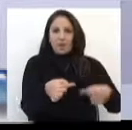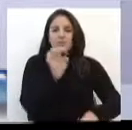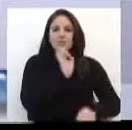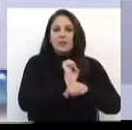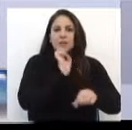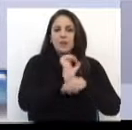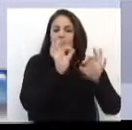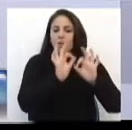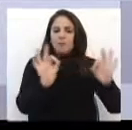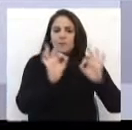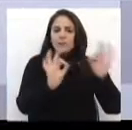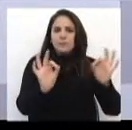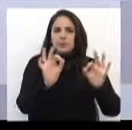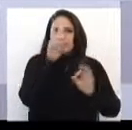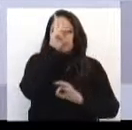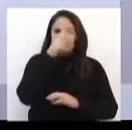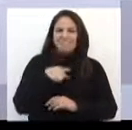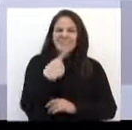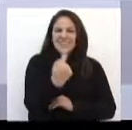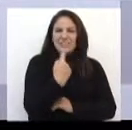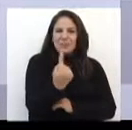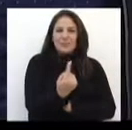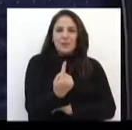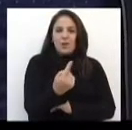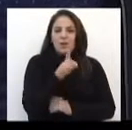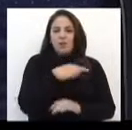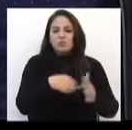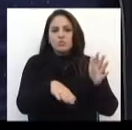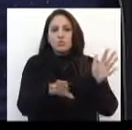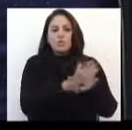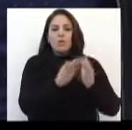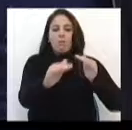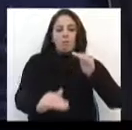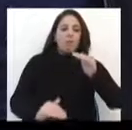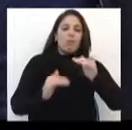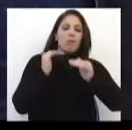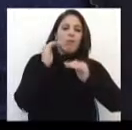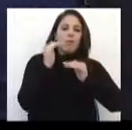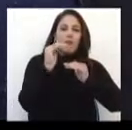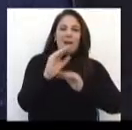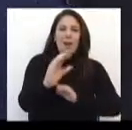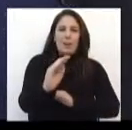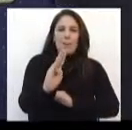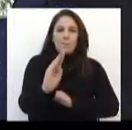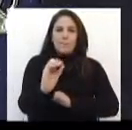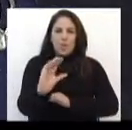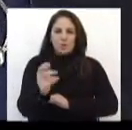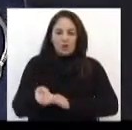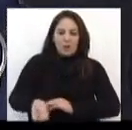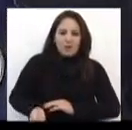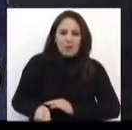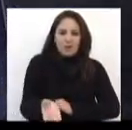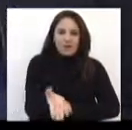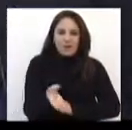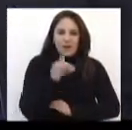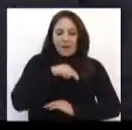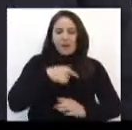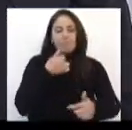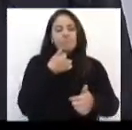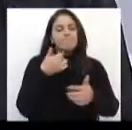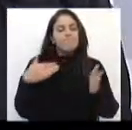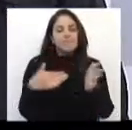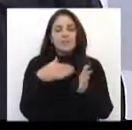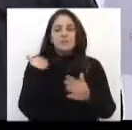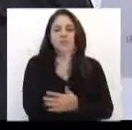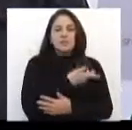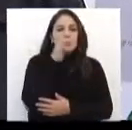simples, individual que a gente chama, é tu chegar no auge da bocha. Tu chegou no topo. É o máximo que a gente poderia